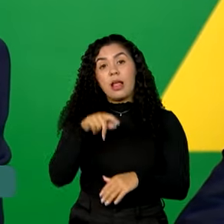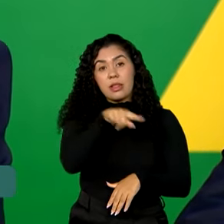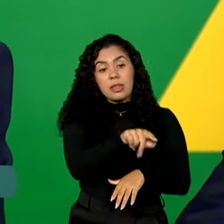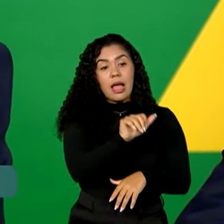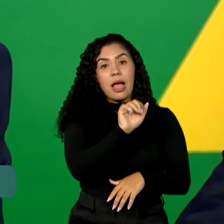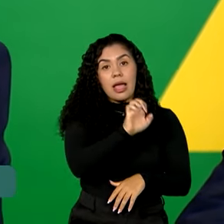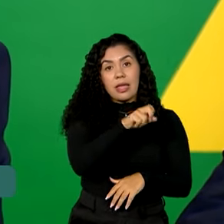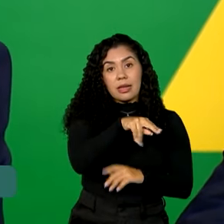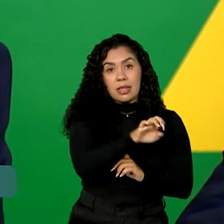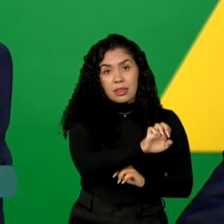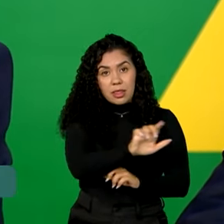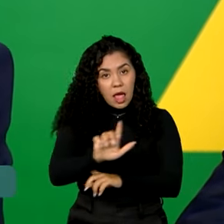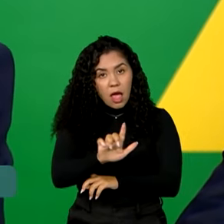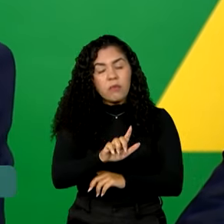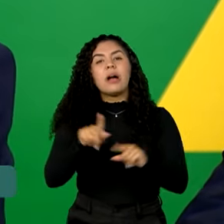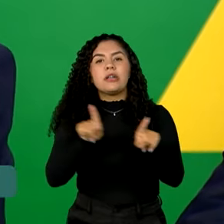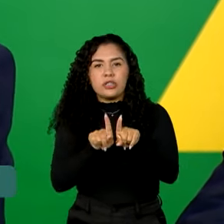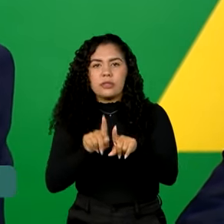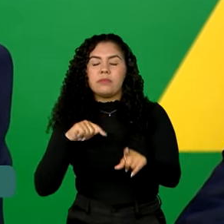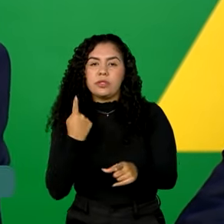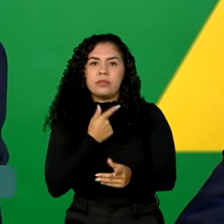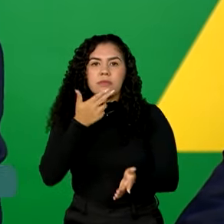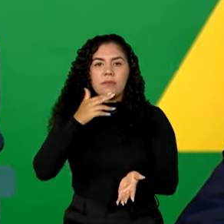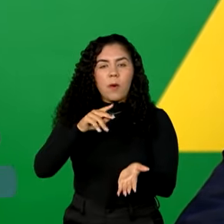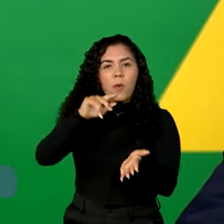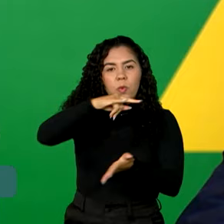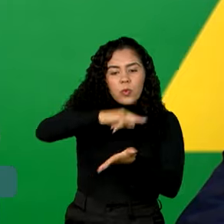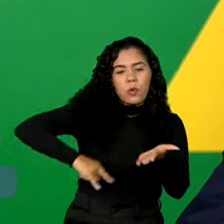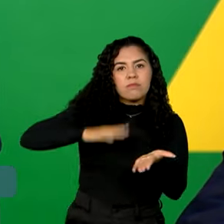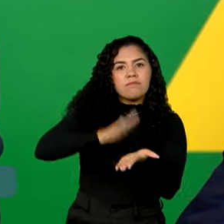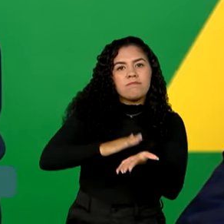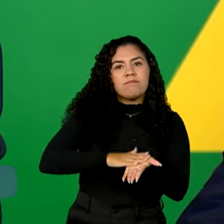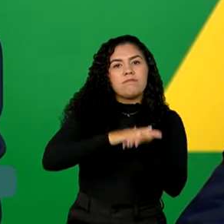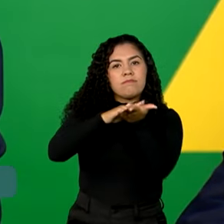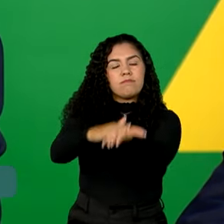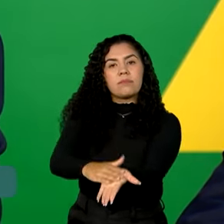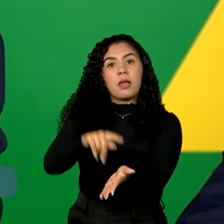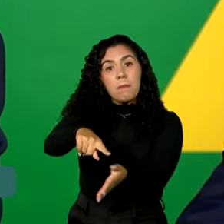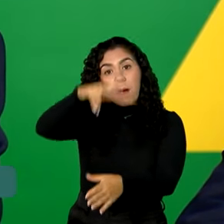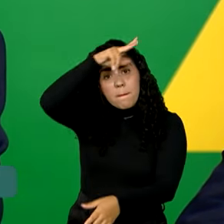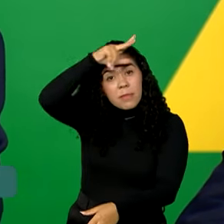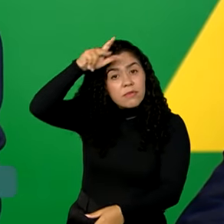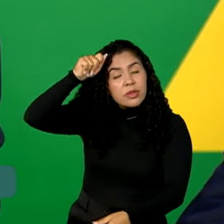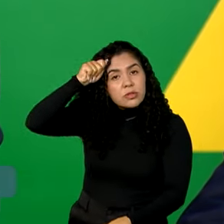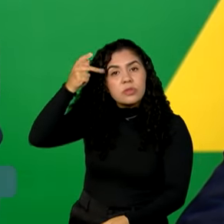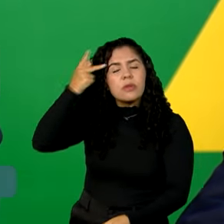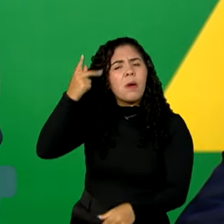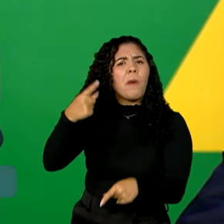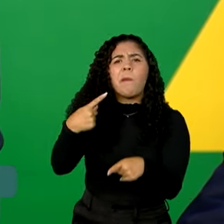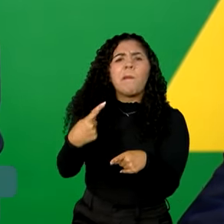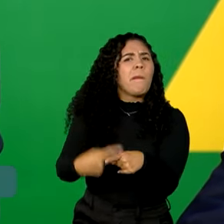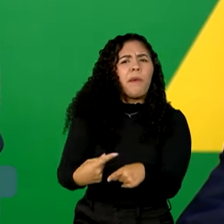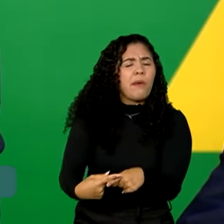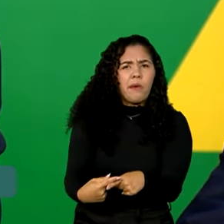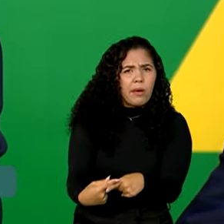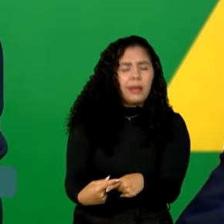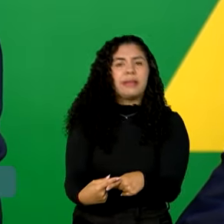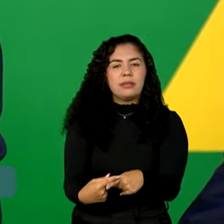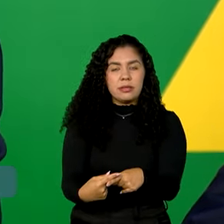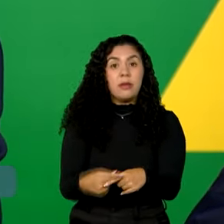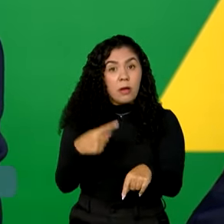estamos notificando a Prefeitura de São Paulo. E por que nós estamos notificando a Prefeitura de São Paulo?